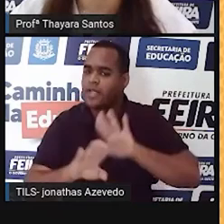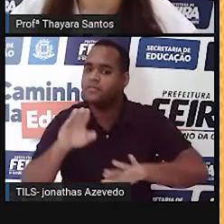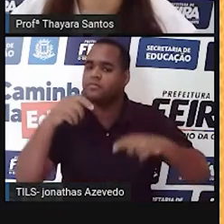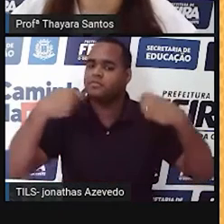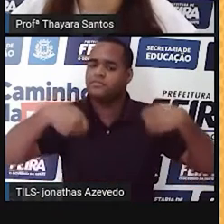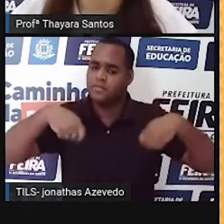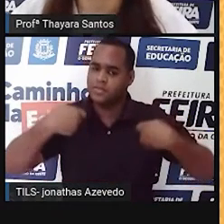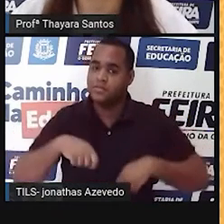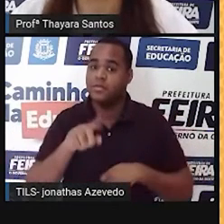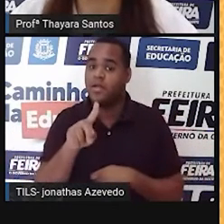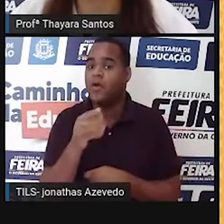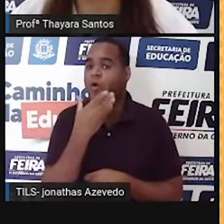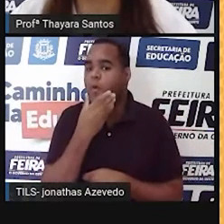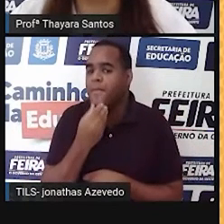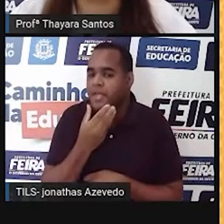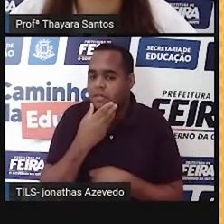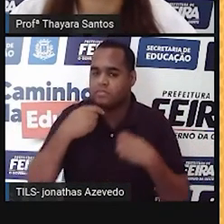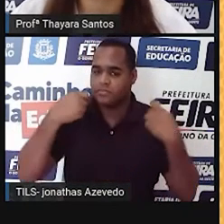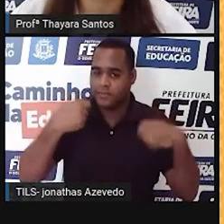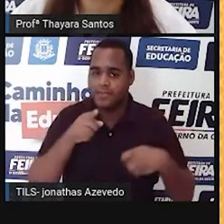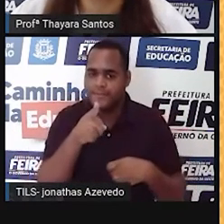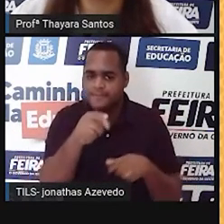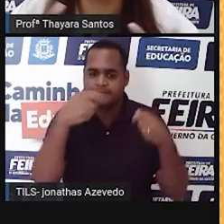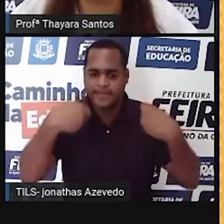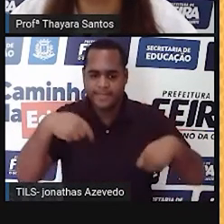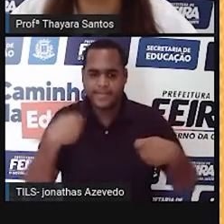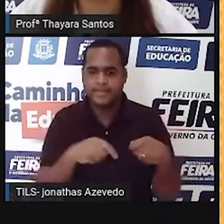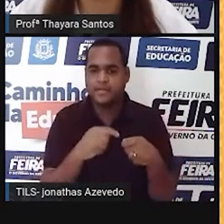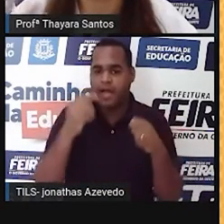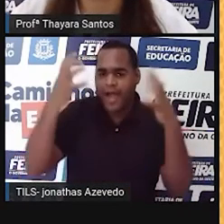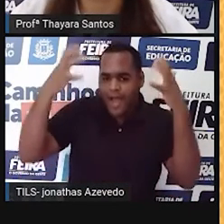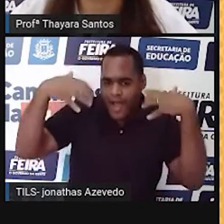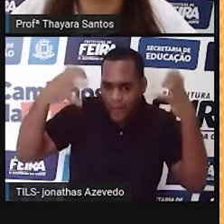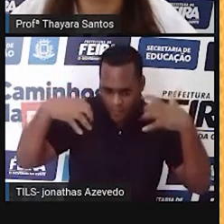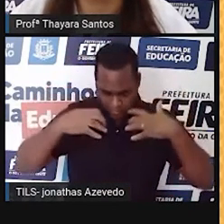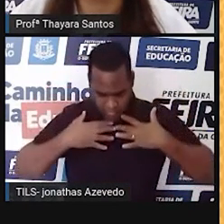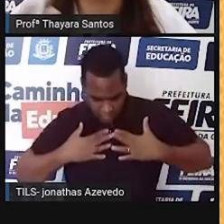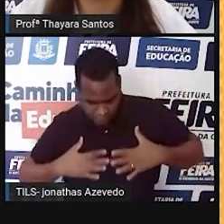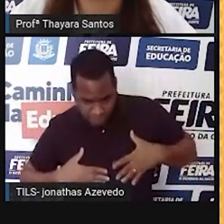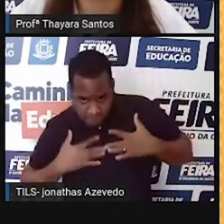homens, na questão da higienização, tomar banho, tem que